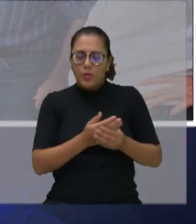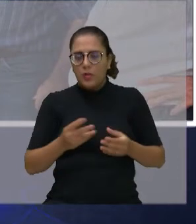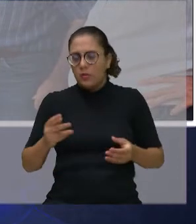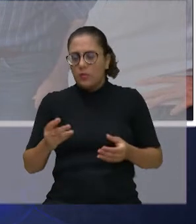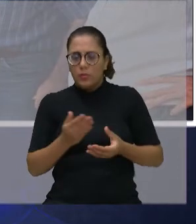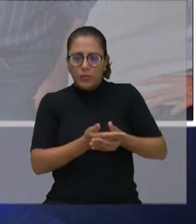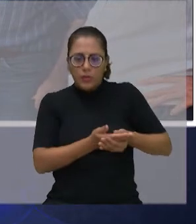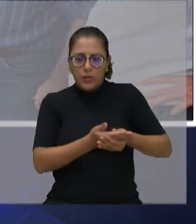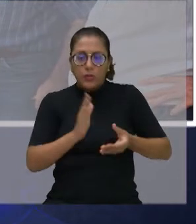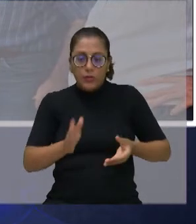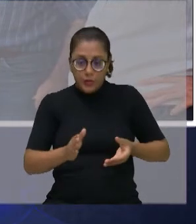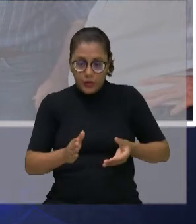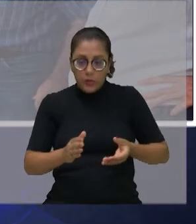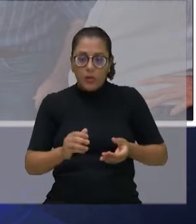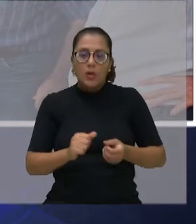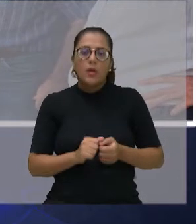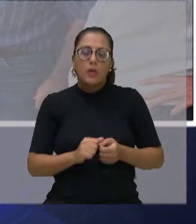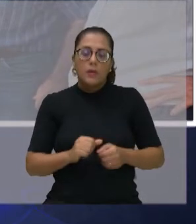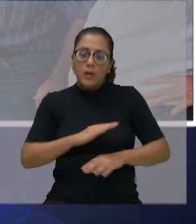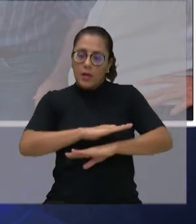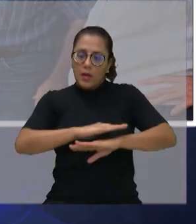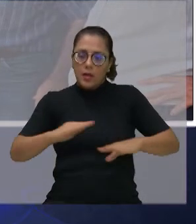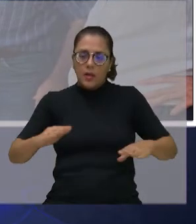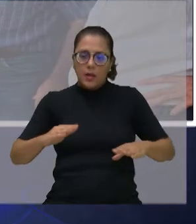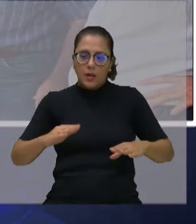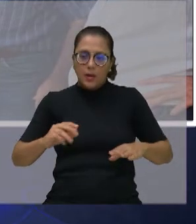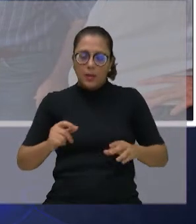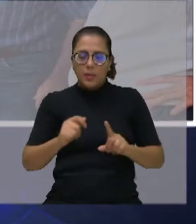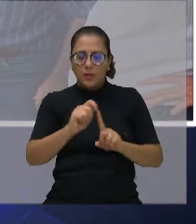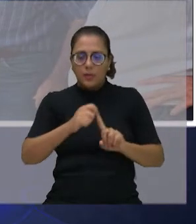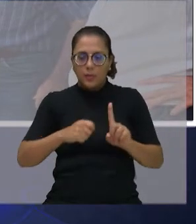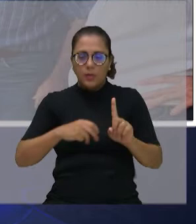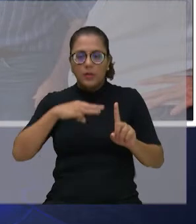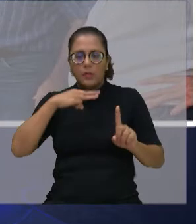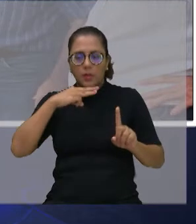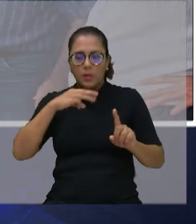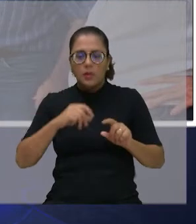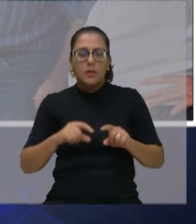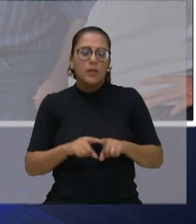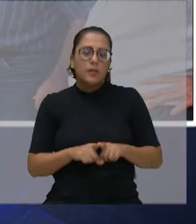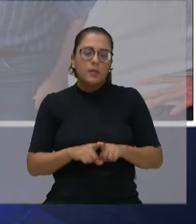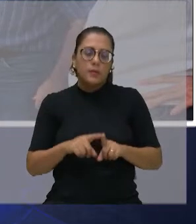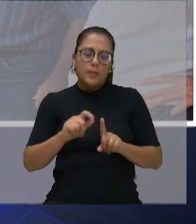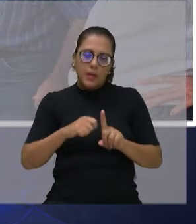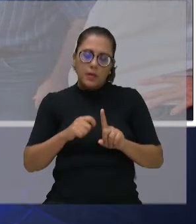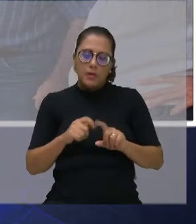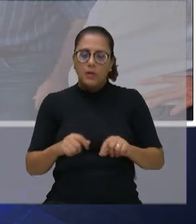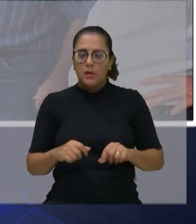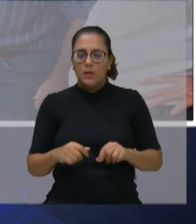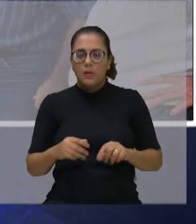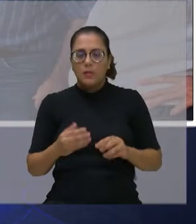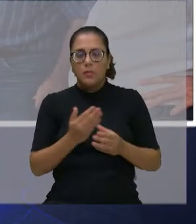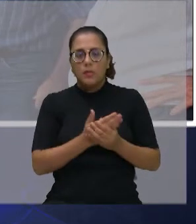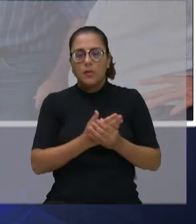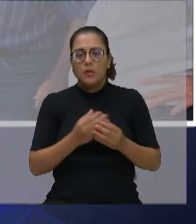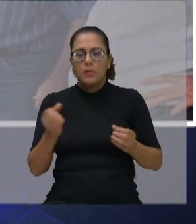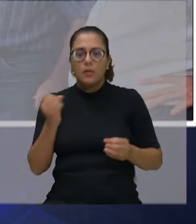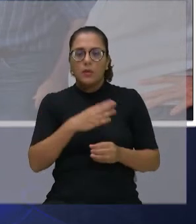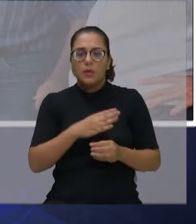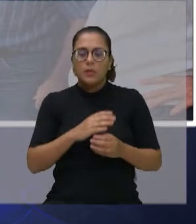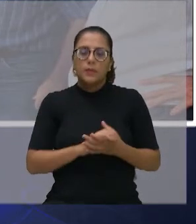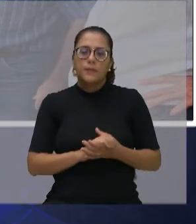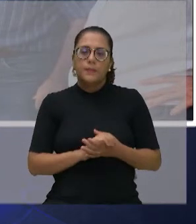março, que nós vamos ter o orçamento e o projeto pronto. Então, a população está muito